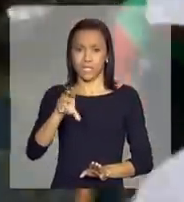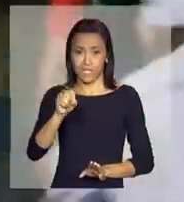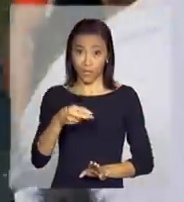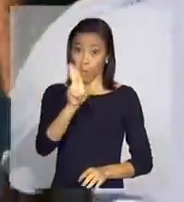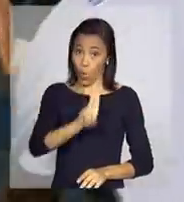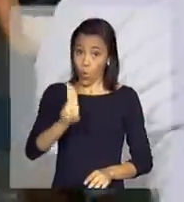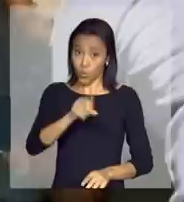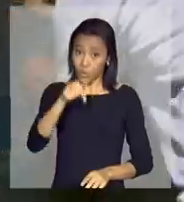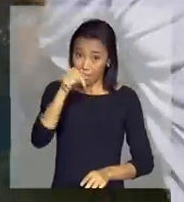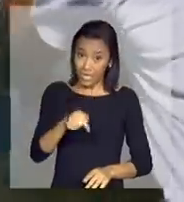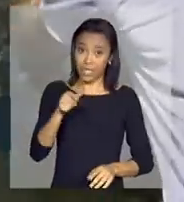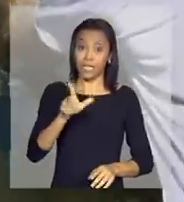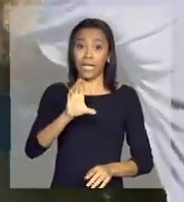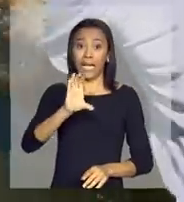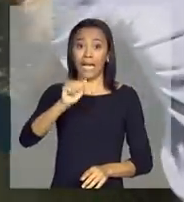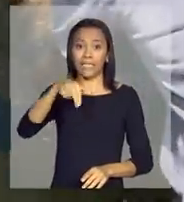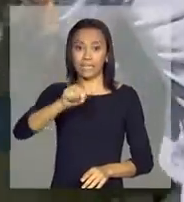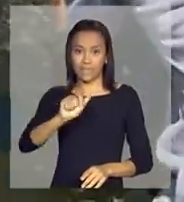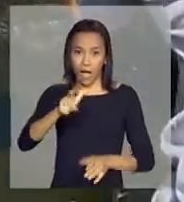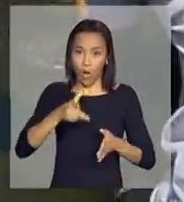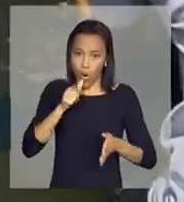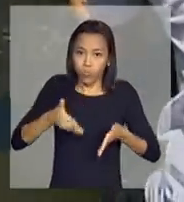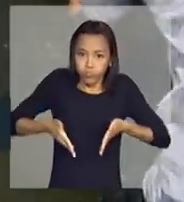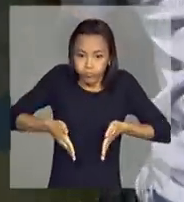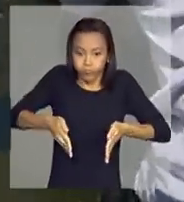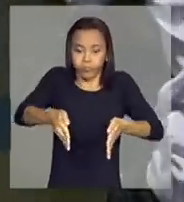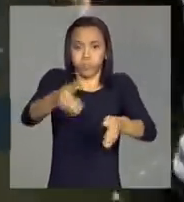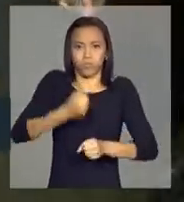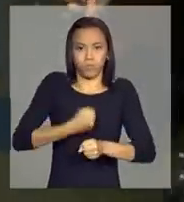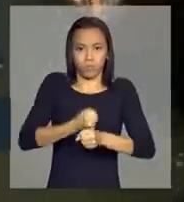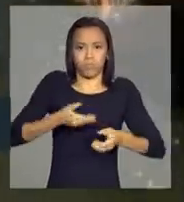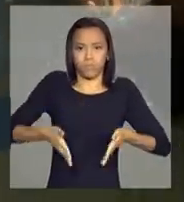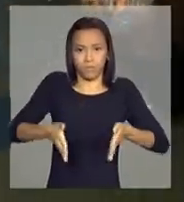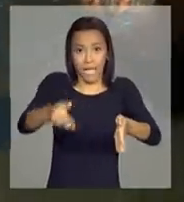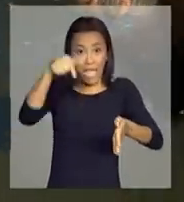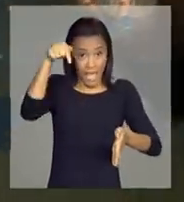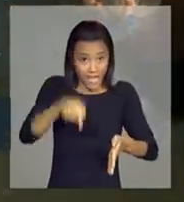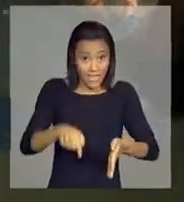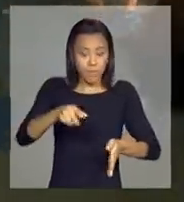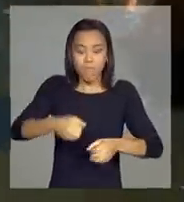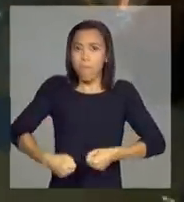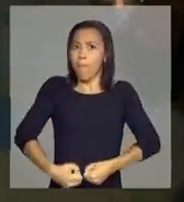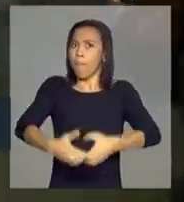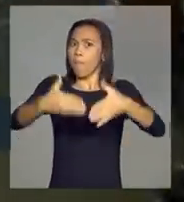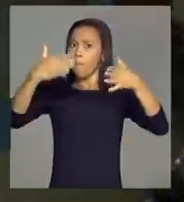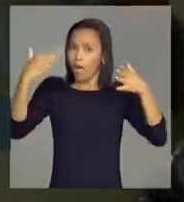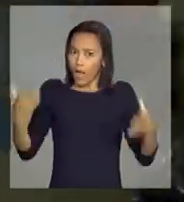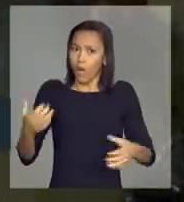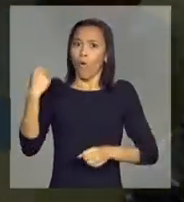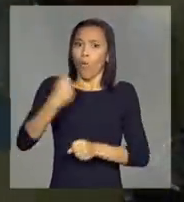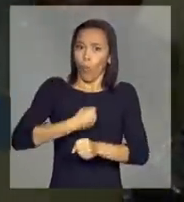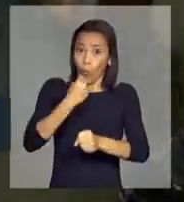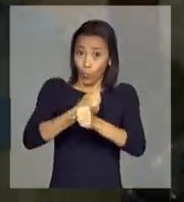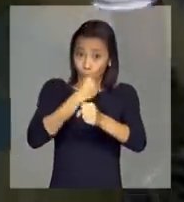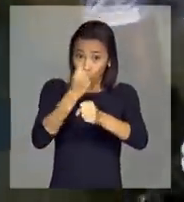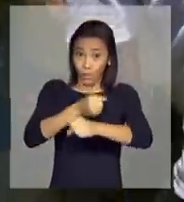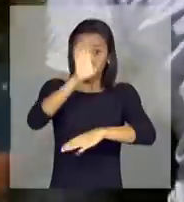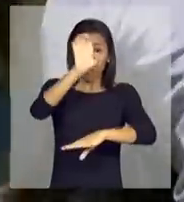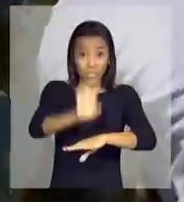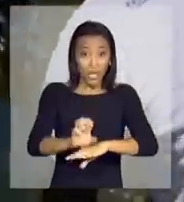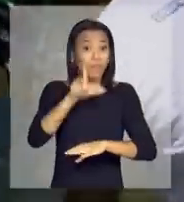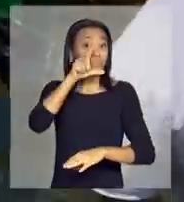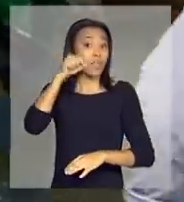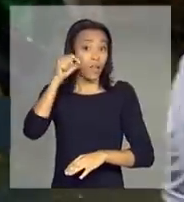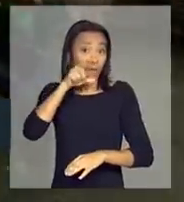do sertão. O canal do sertão alagoano é considerado a maior obra de infraestrutura hídrica de Alagoas e uma